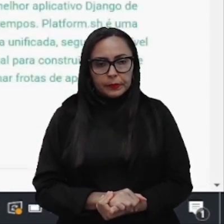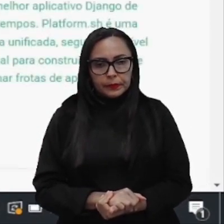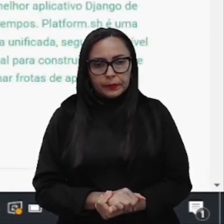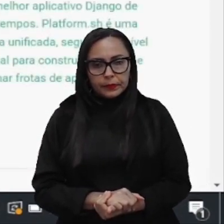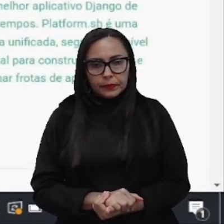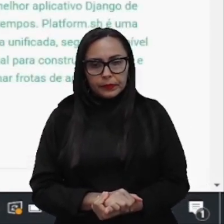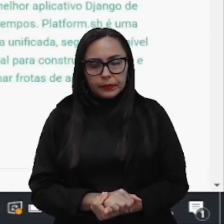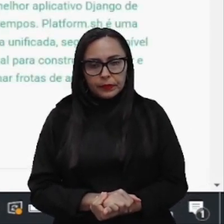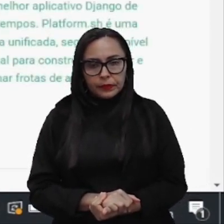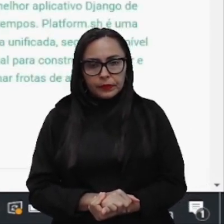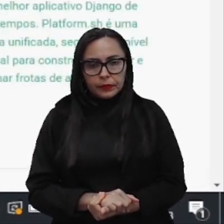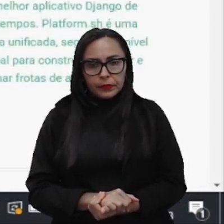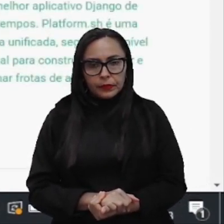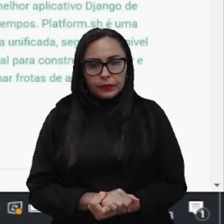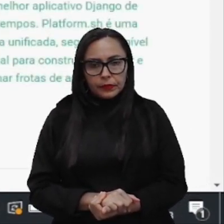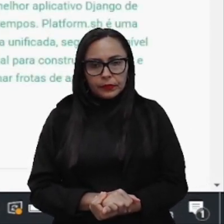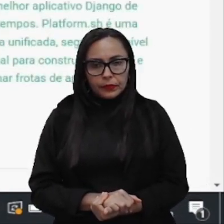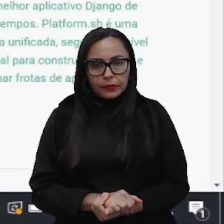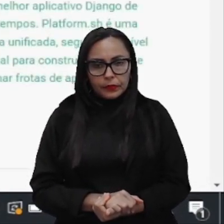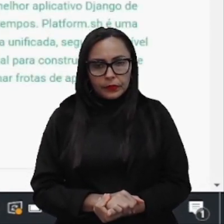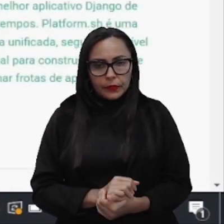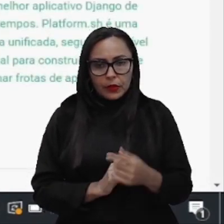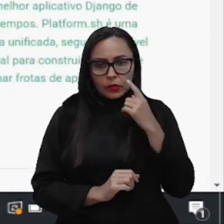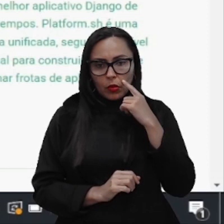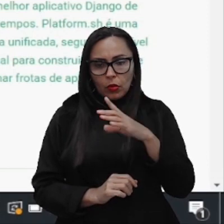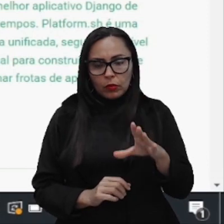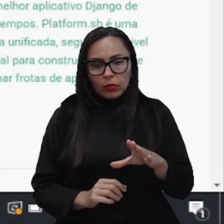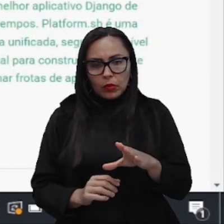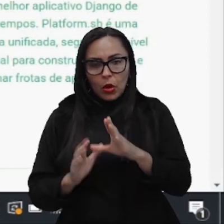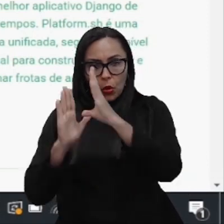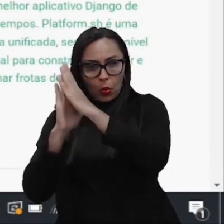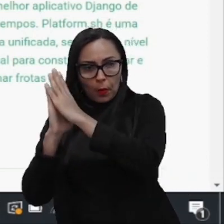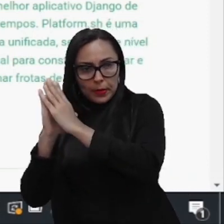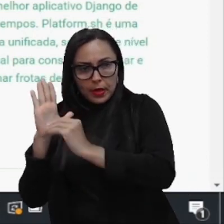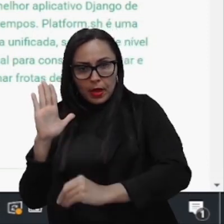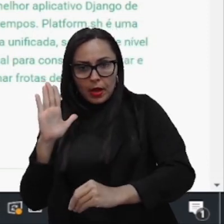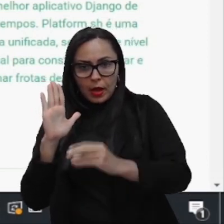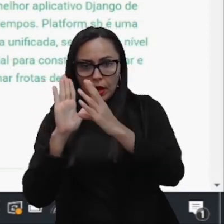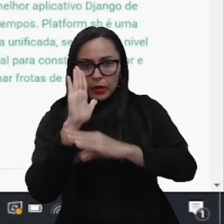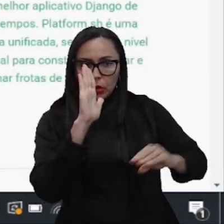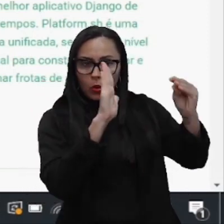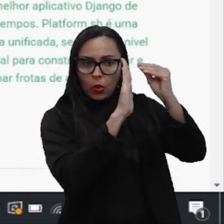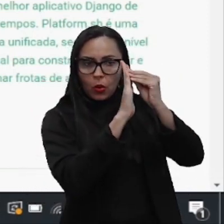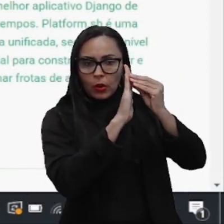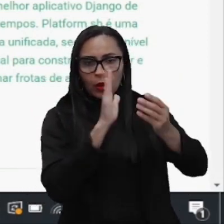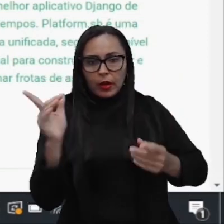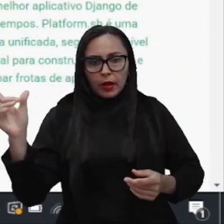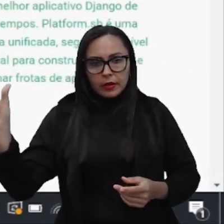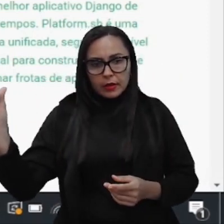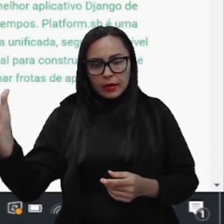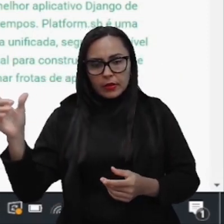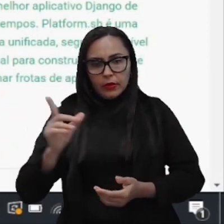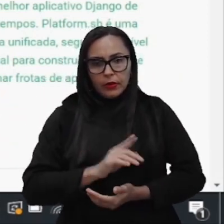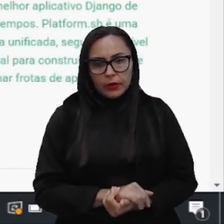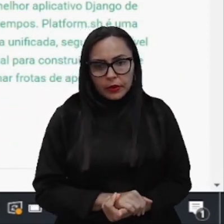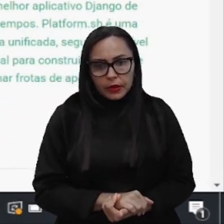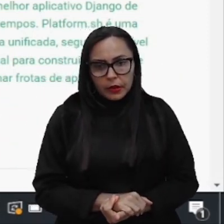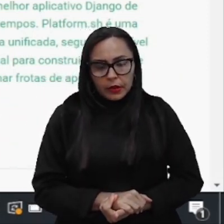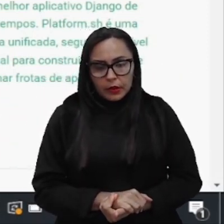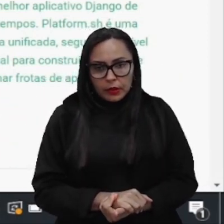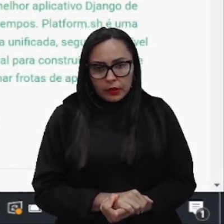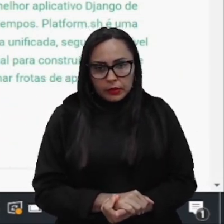pronto. É só colocar ali, ó, copiar isso aqui, lá na linha de comando, onde você criou, criou a pasta de onde você vai colocar os seus projetos, então,